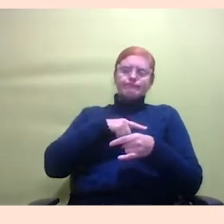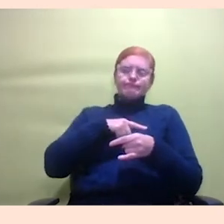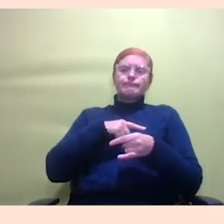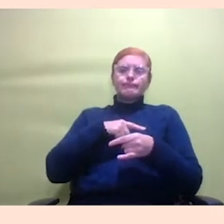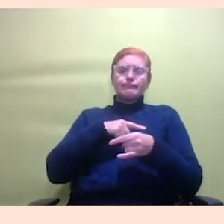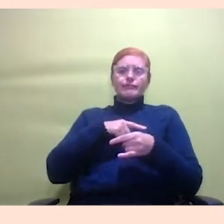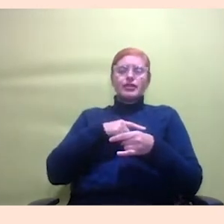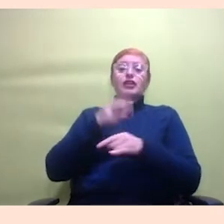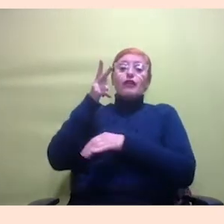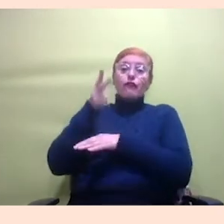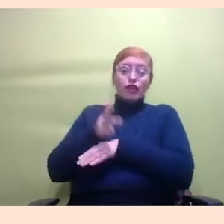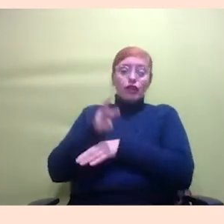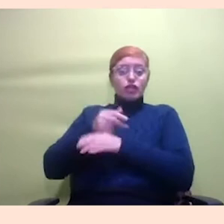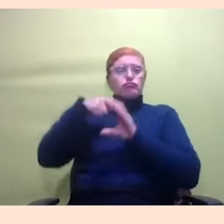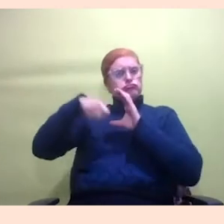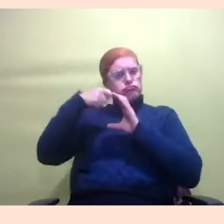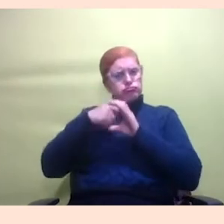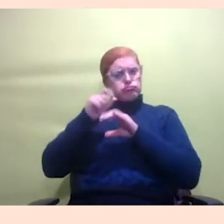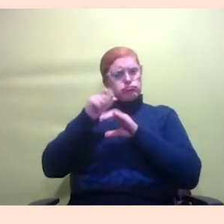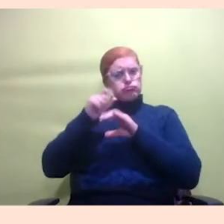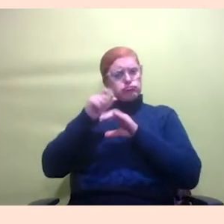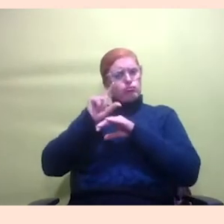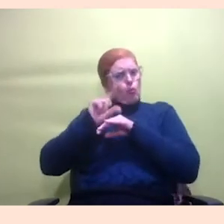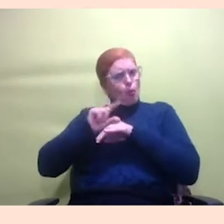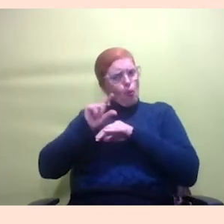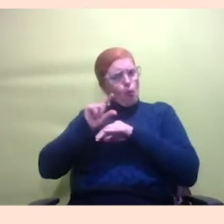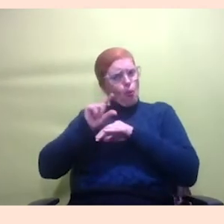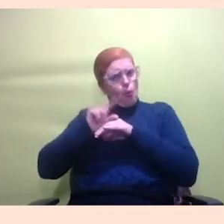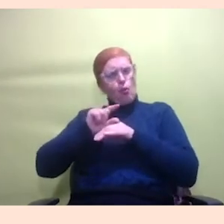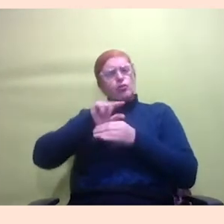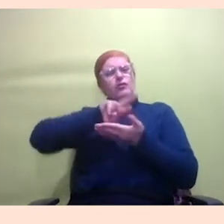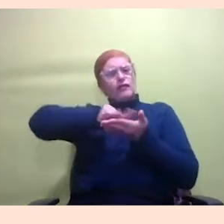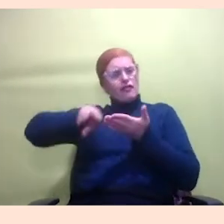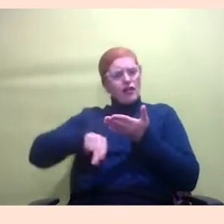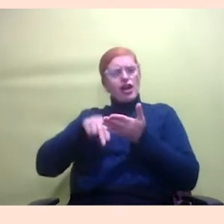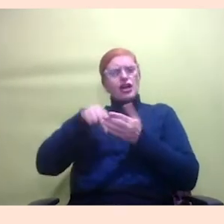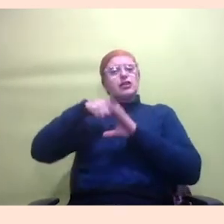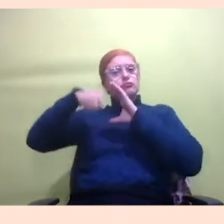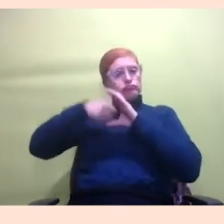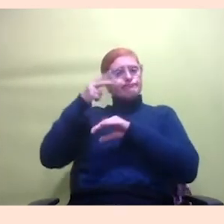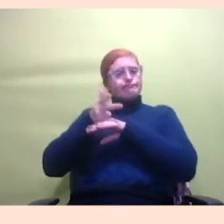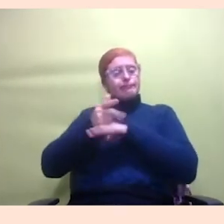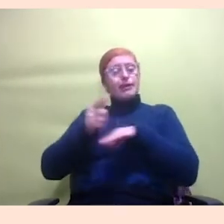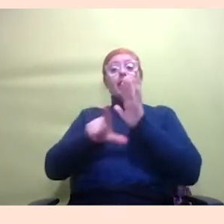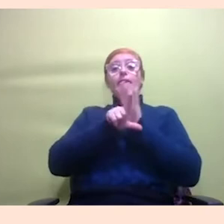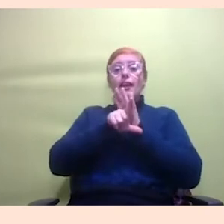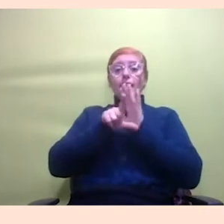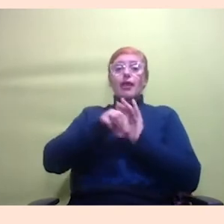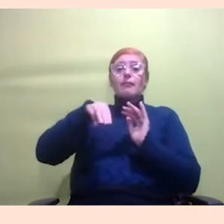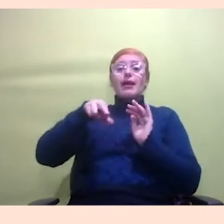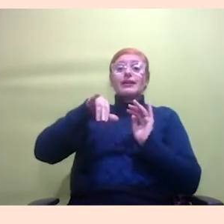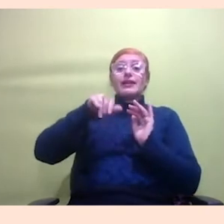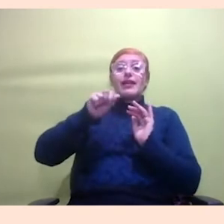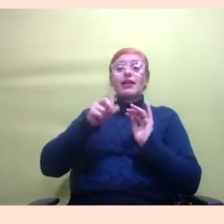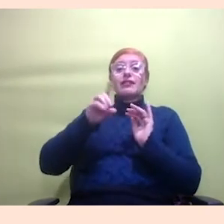eu tenho feito uma série de vídeos por exemplo sobre o que é a lei Maria da Penha o que é a lei Maria da Penha quais são os tipos de violência né como é que a